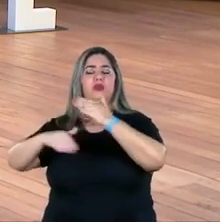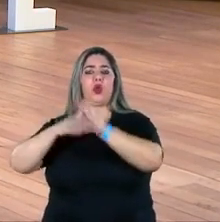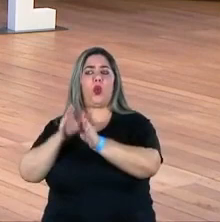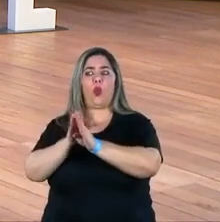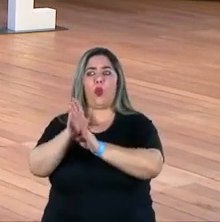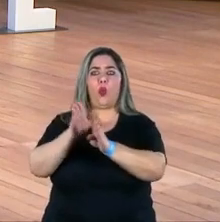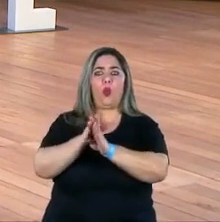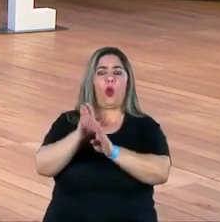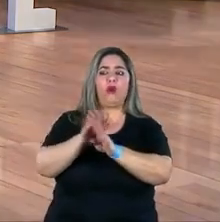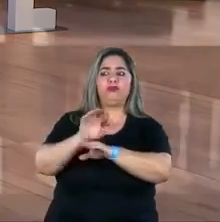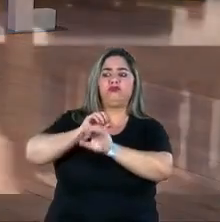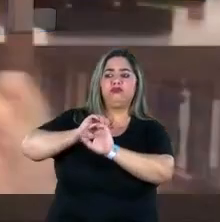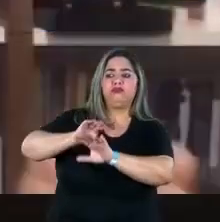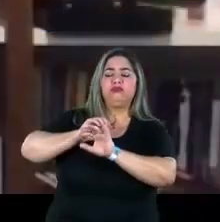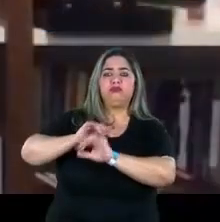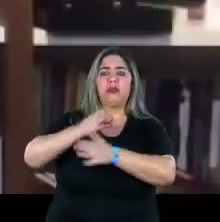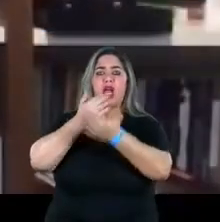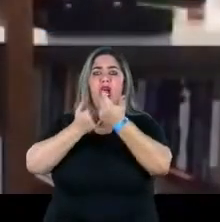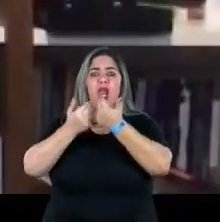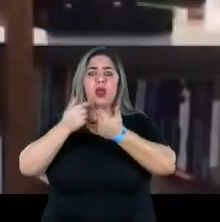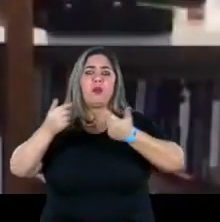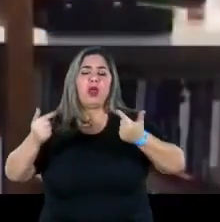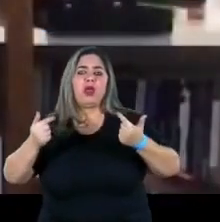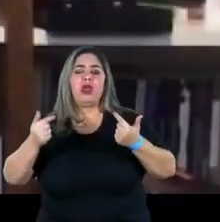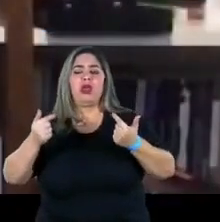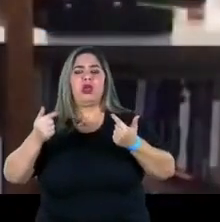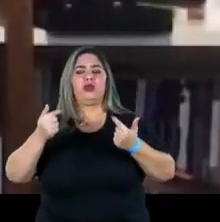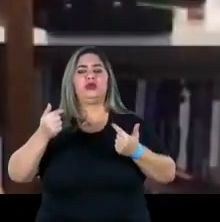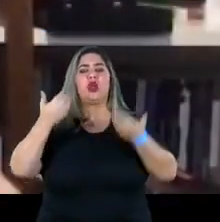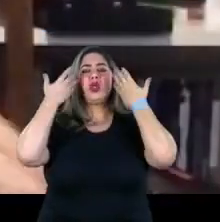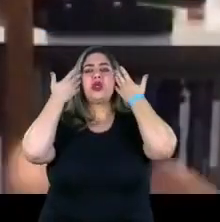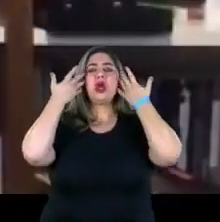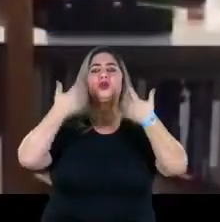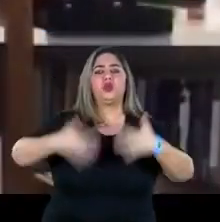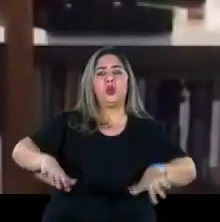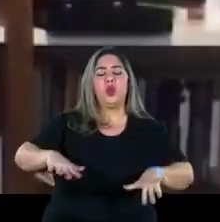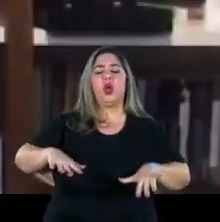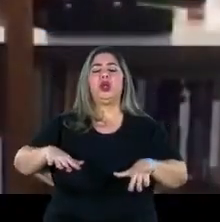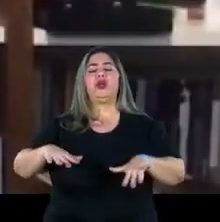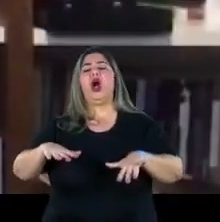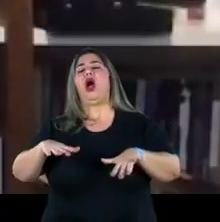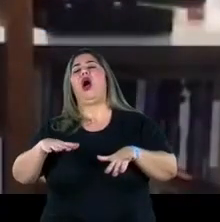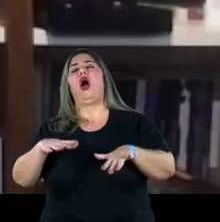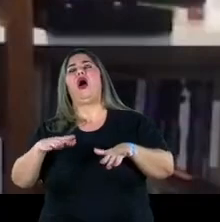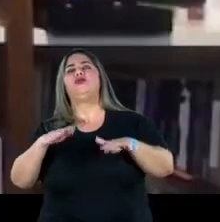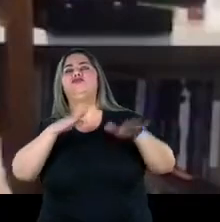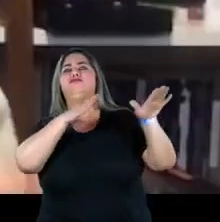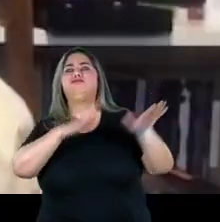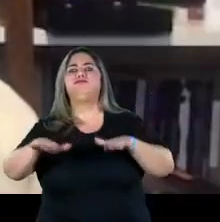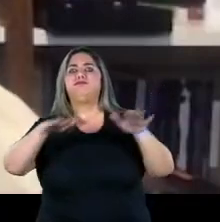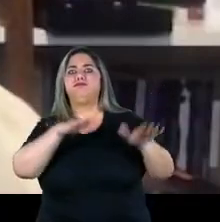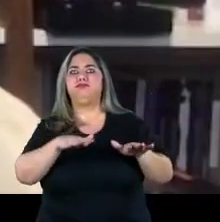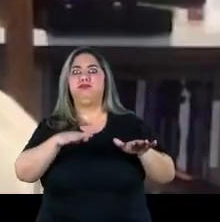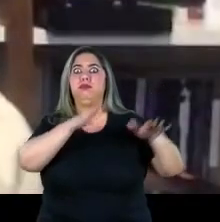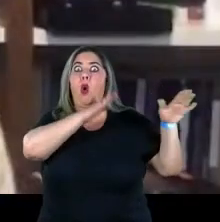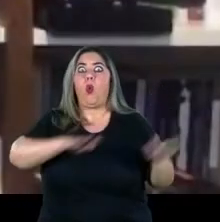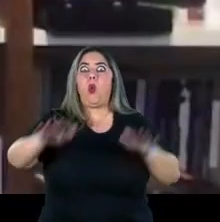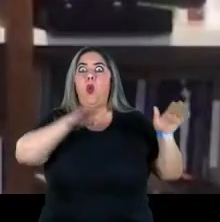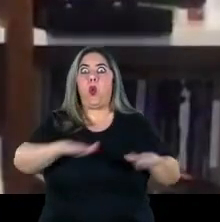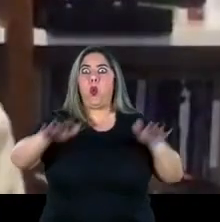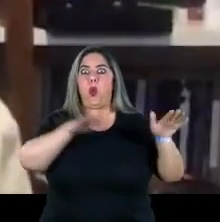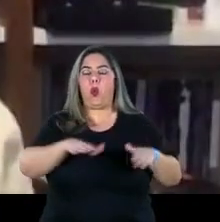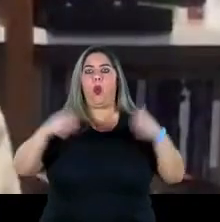orientação sobre o alimento natural, o alimento semi-processado, o alimento ultra-processado.